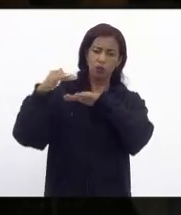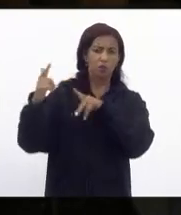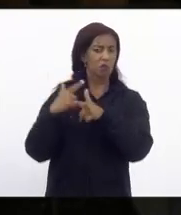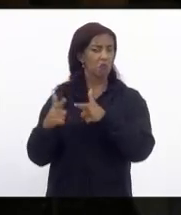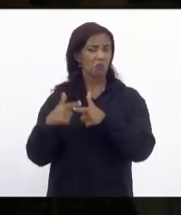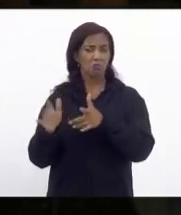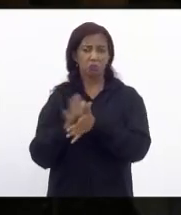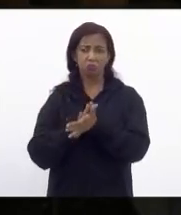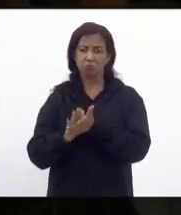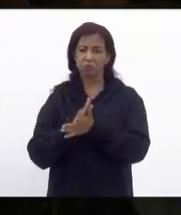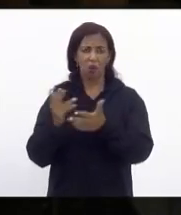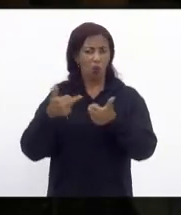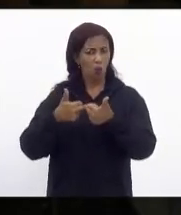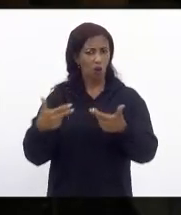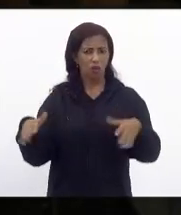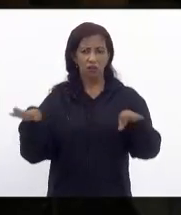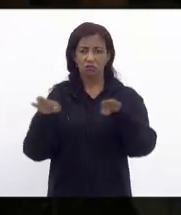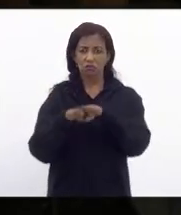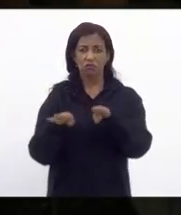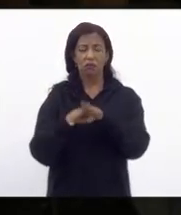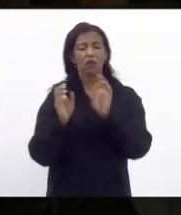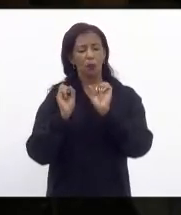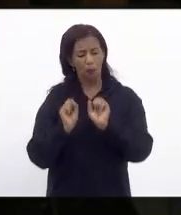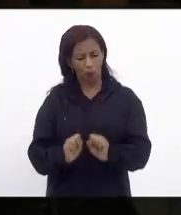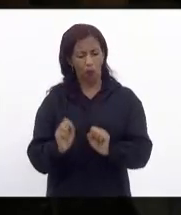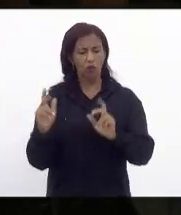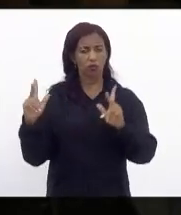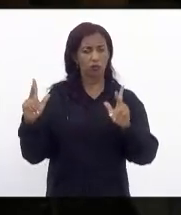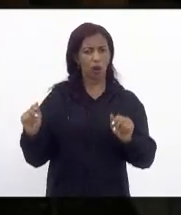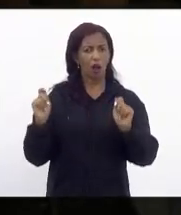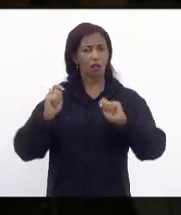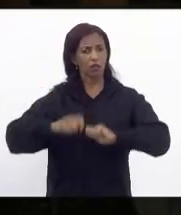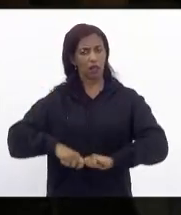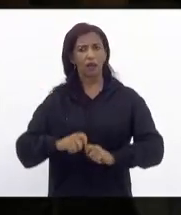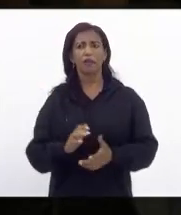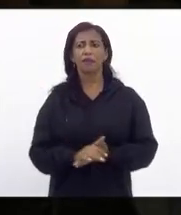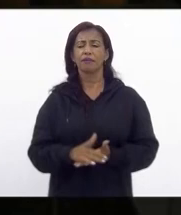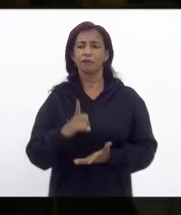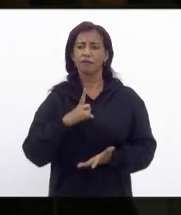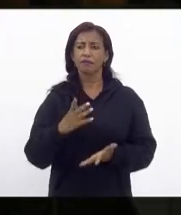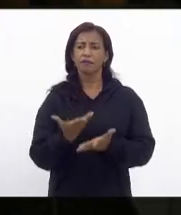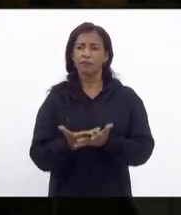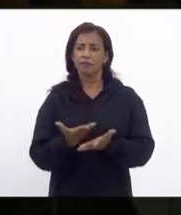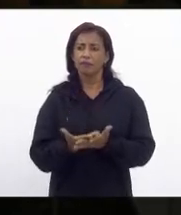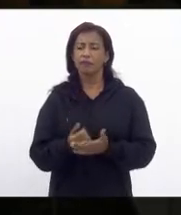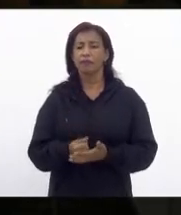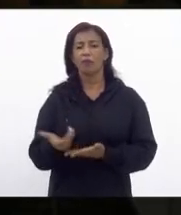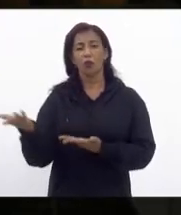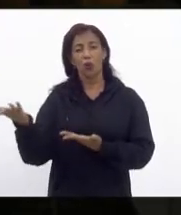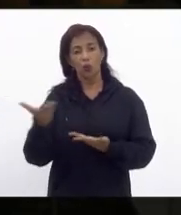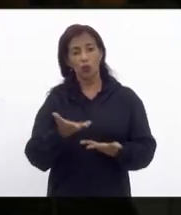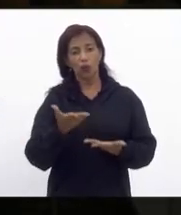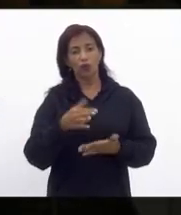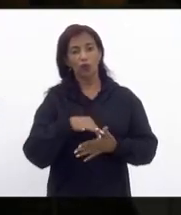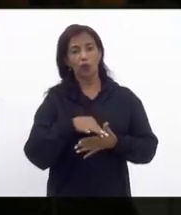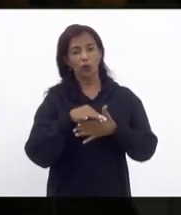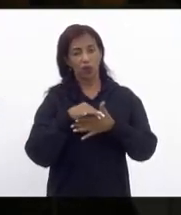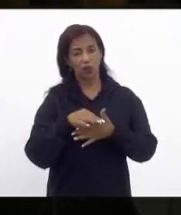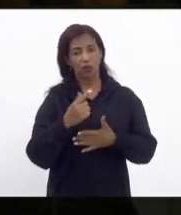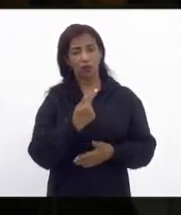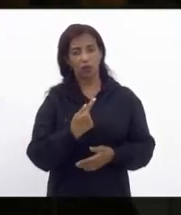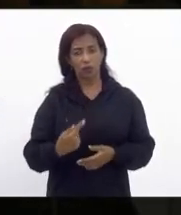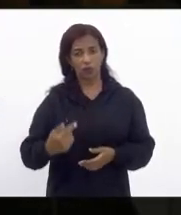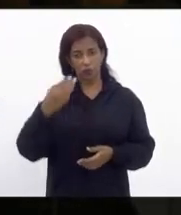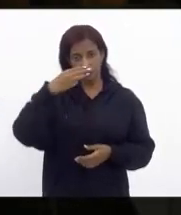problema nenhum mesmo padrão de qualidade então a gente pode fazer isso é possível é viável tem estudos então convido aqui o líder do governo deputado Marcio